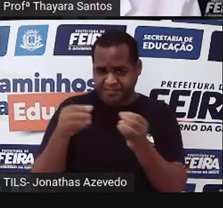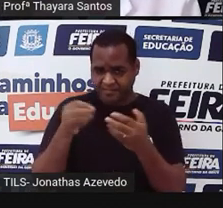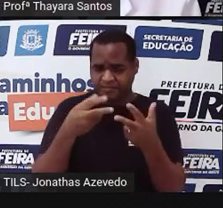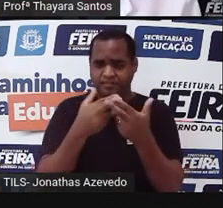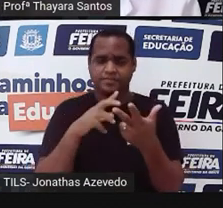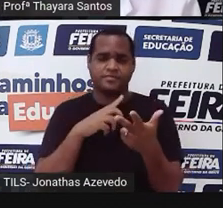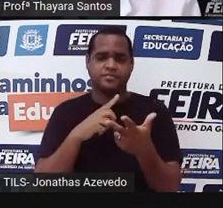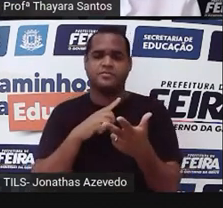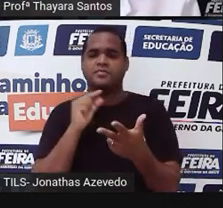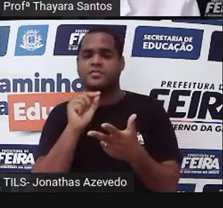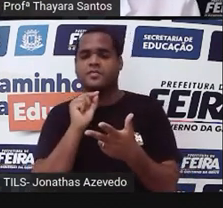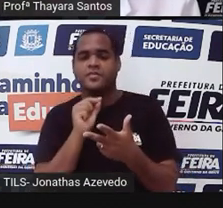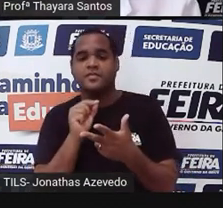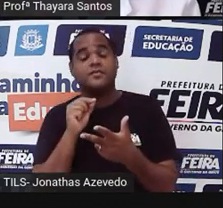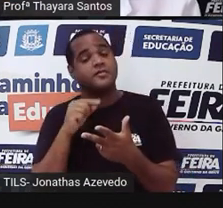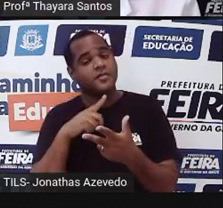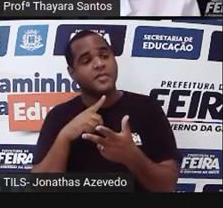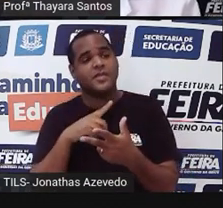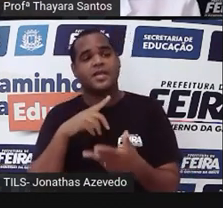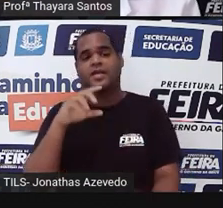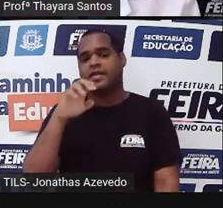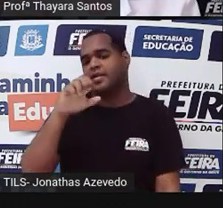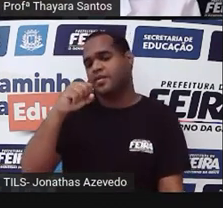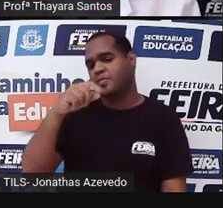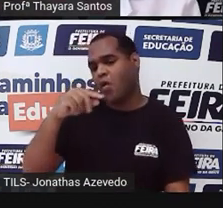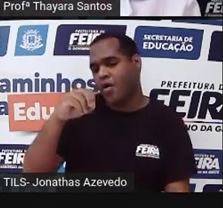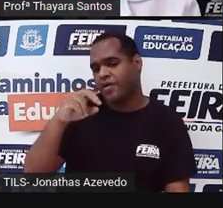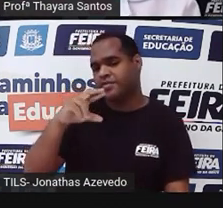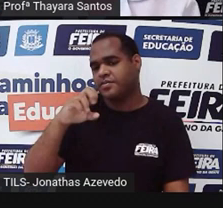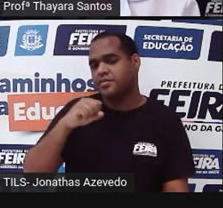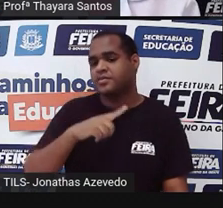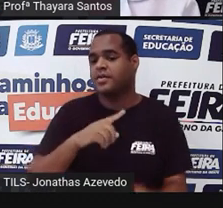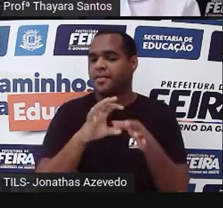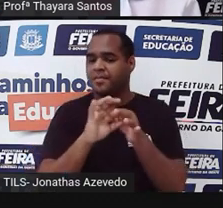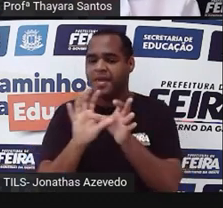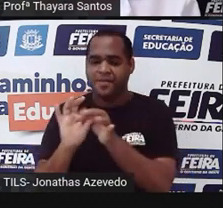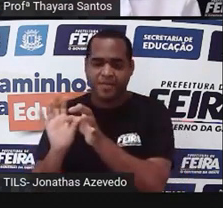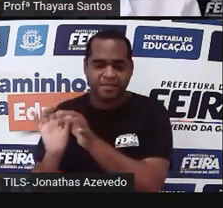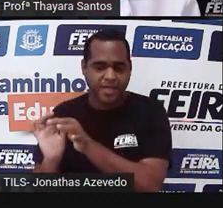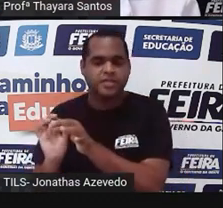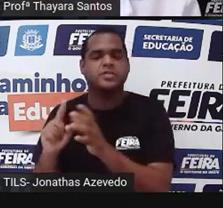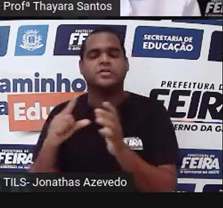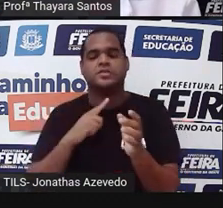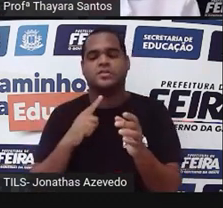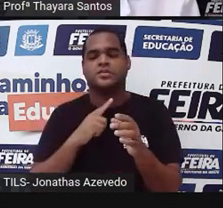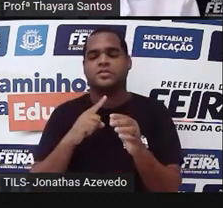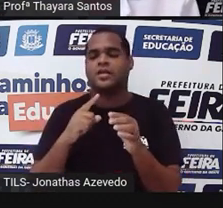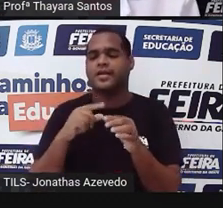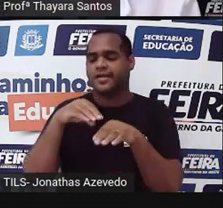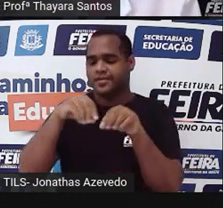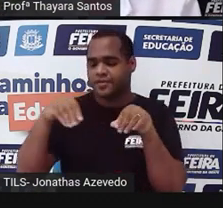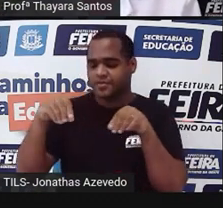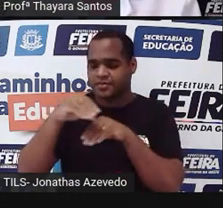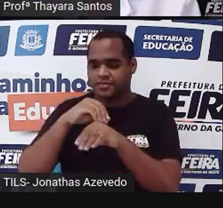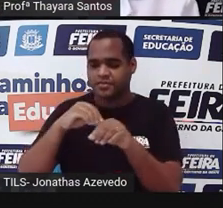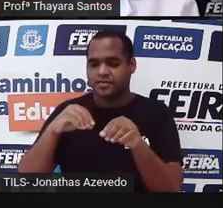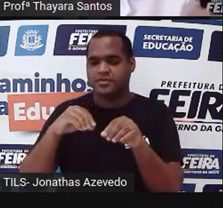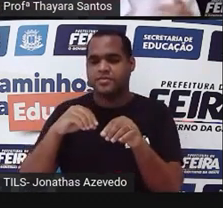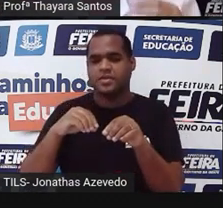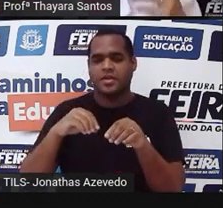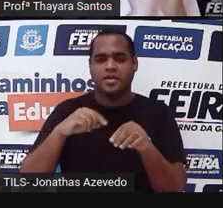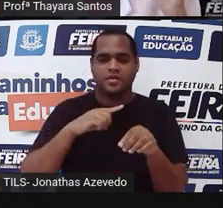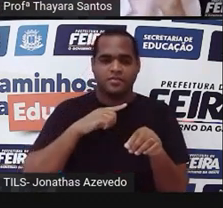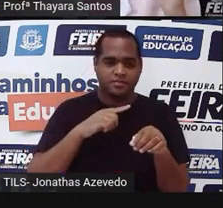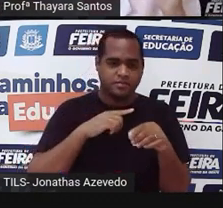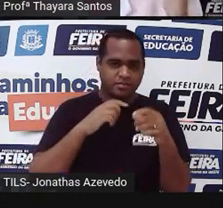Quando esses esporanjos se abrem, eles liberam esses esporos no solo, no substrato, esses esporos